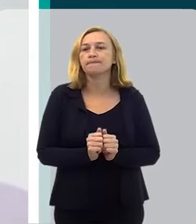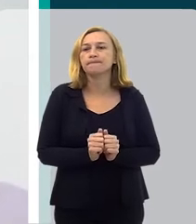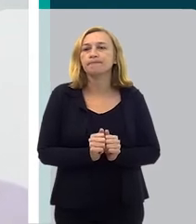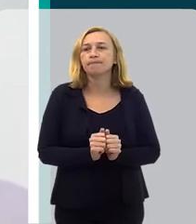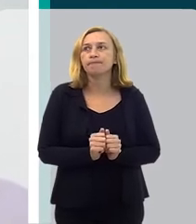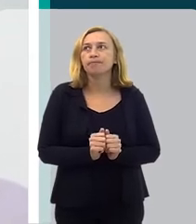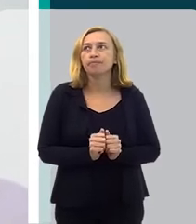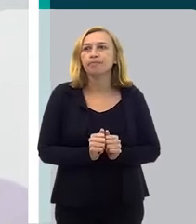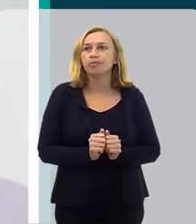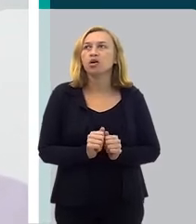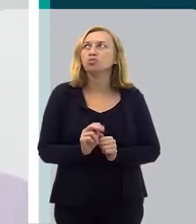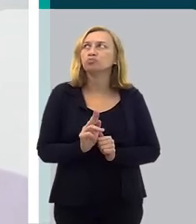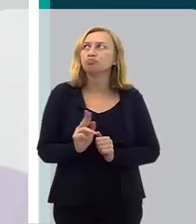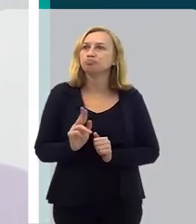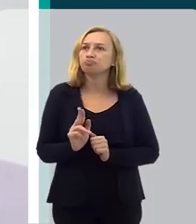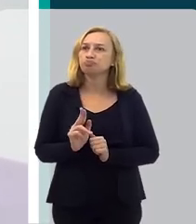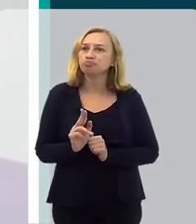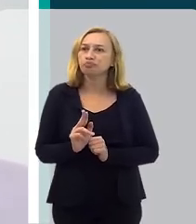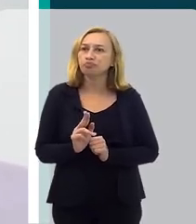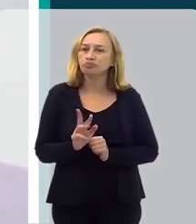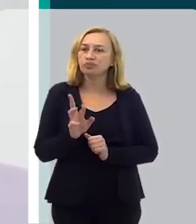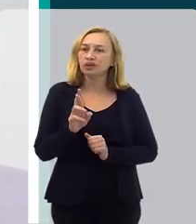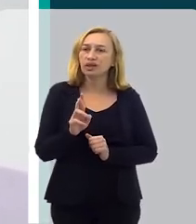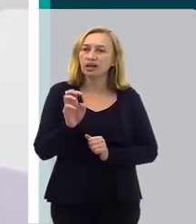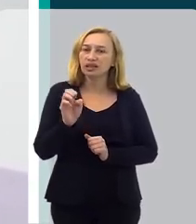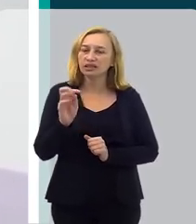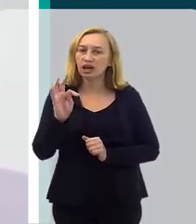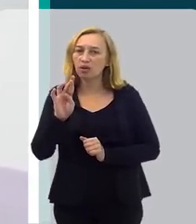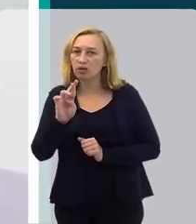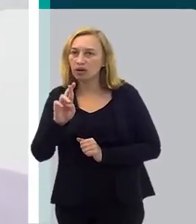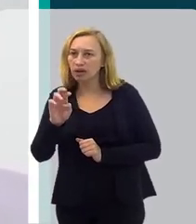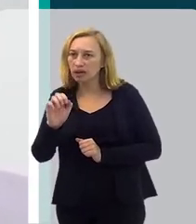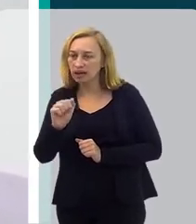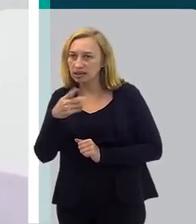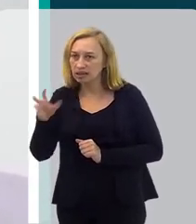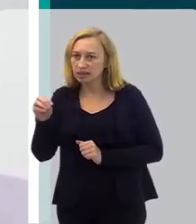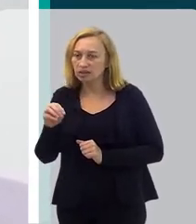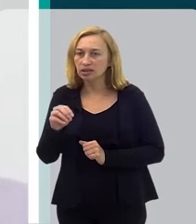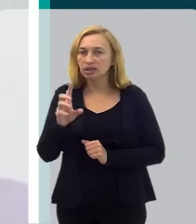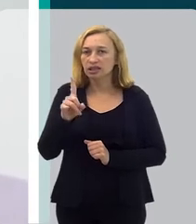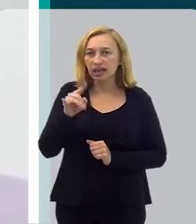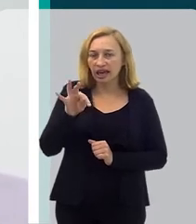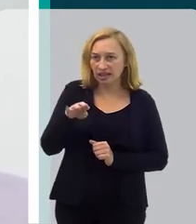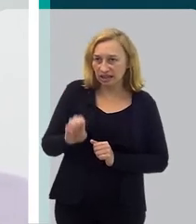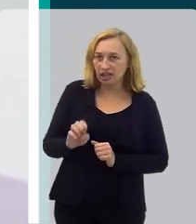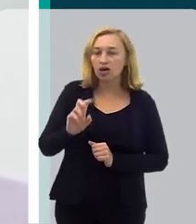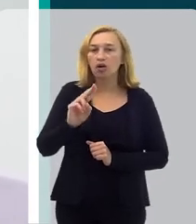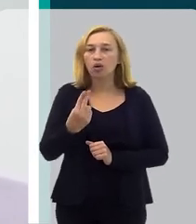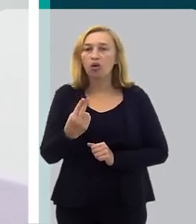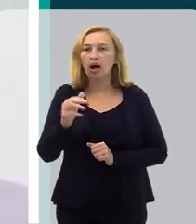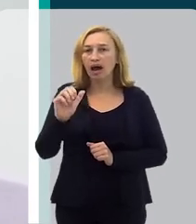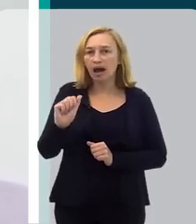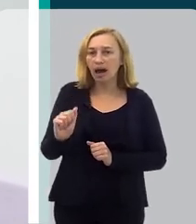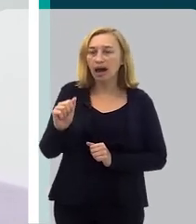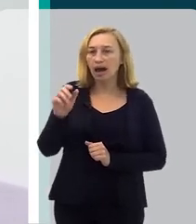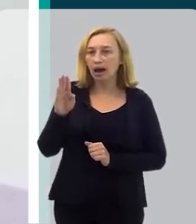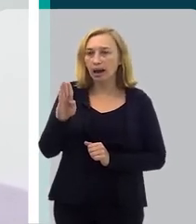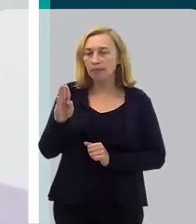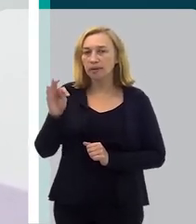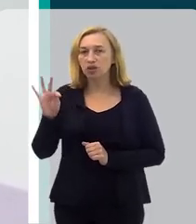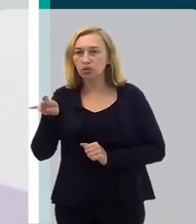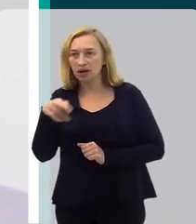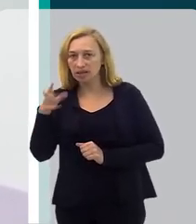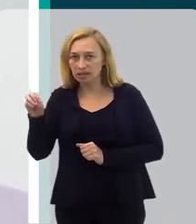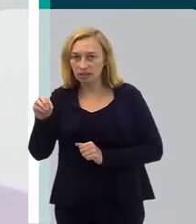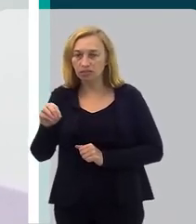um, restaurei o meu dente, ou então obturei o dente, não é o termo certo, mas vamos falar o